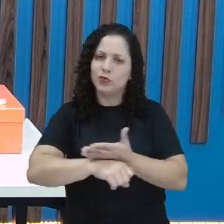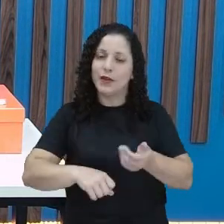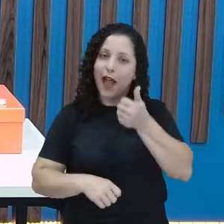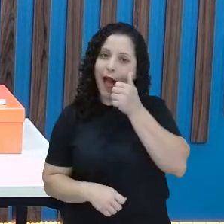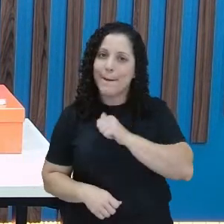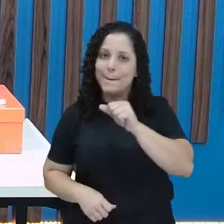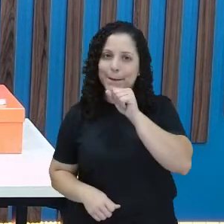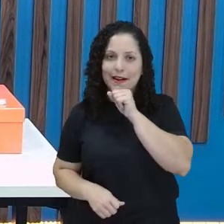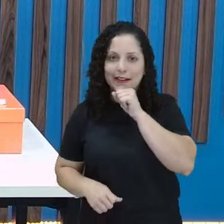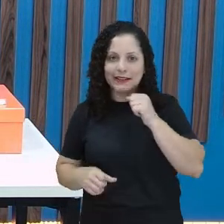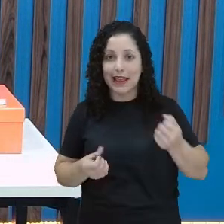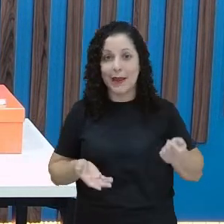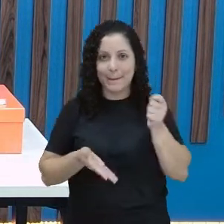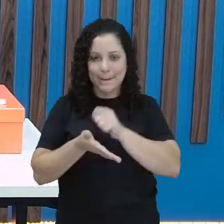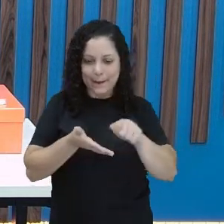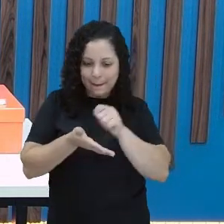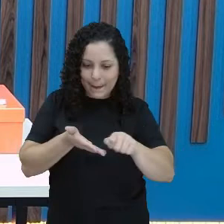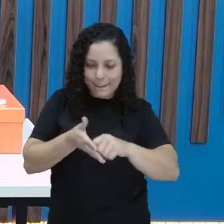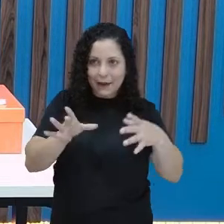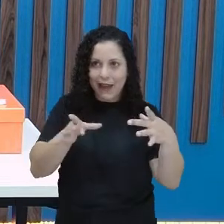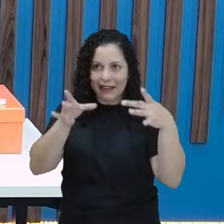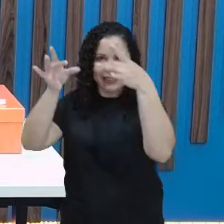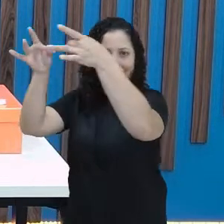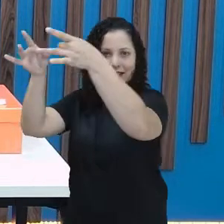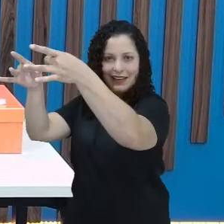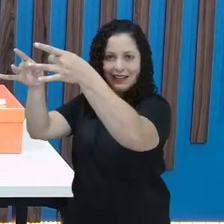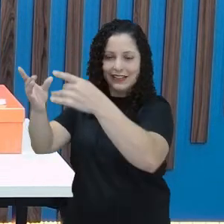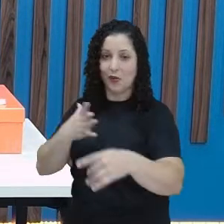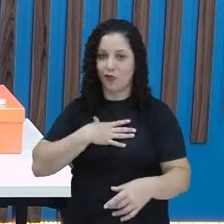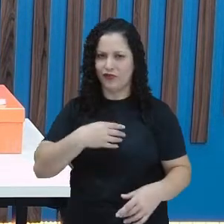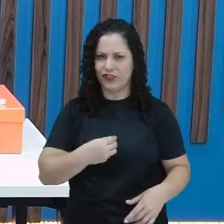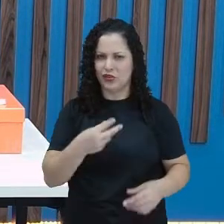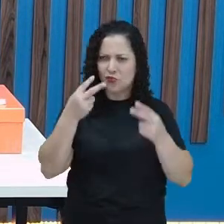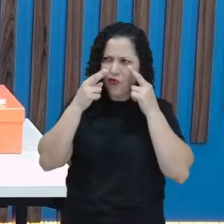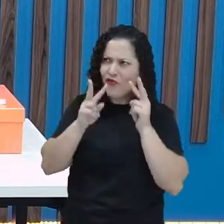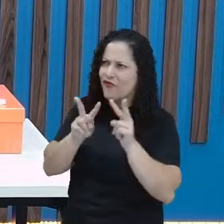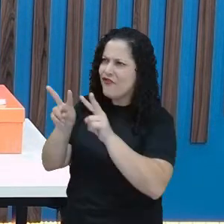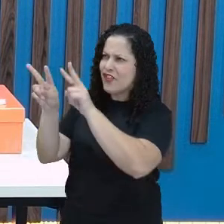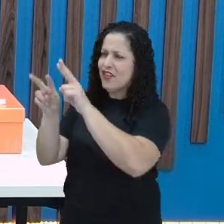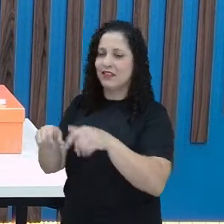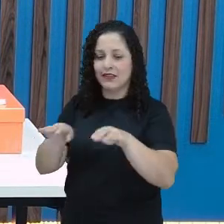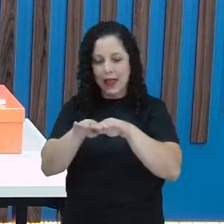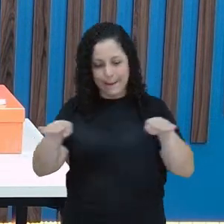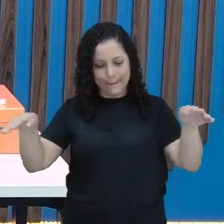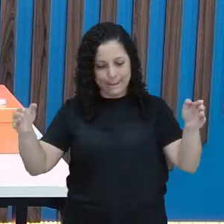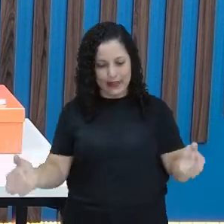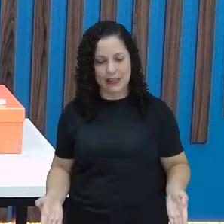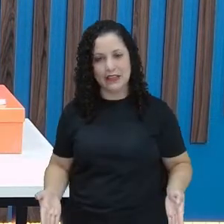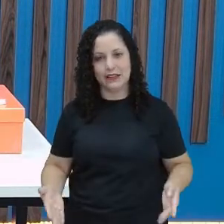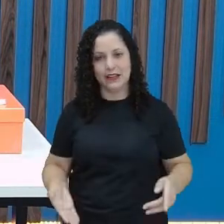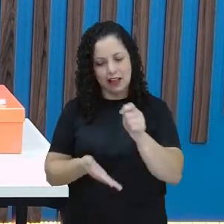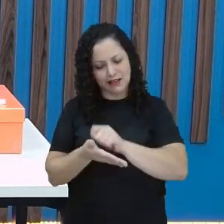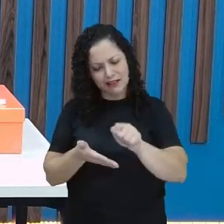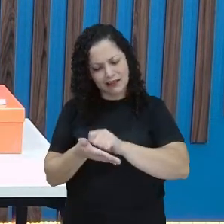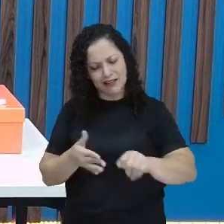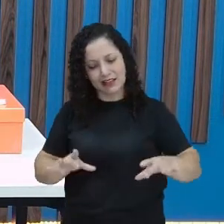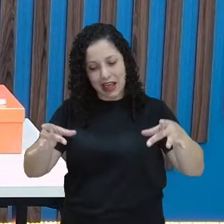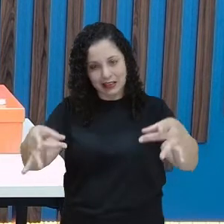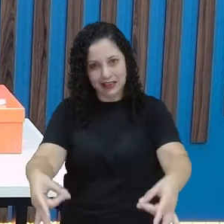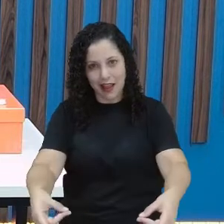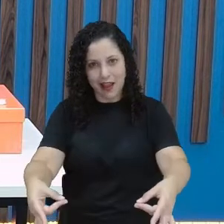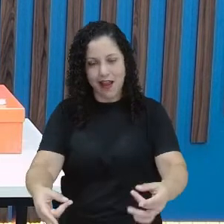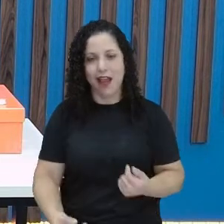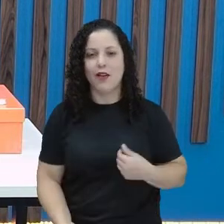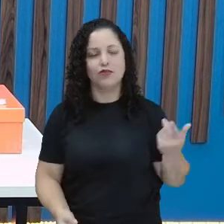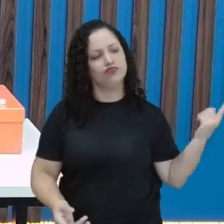deixar na geladeira um bilhete para você, não é? Em cima da mesa, em algum lugar da casa, um bilhetinho para